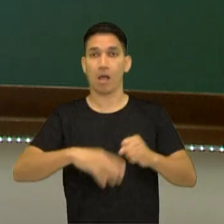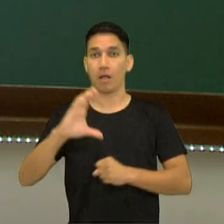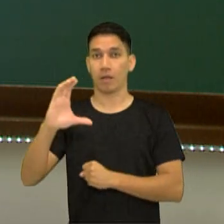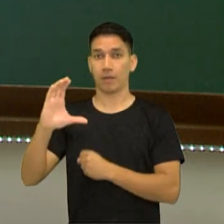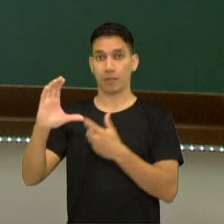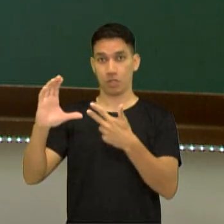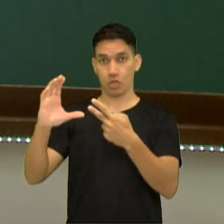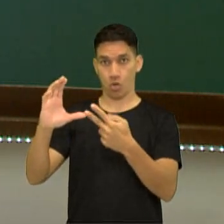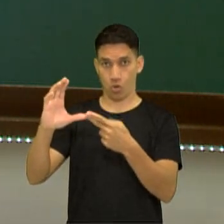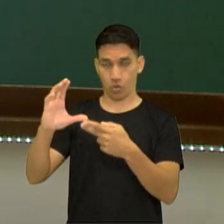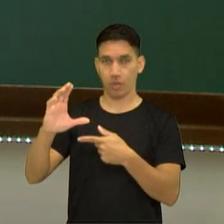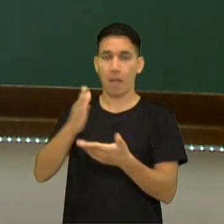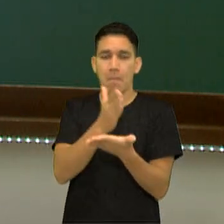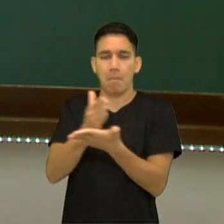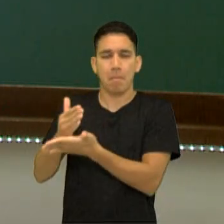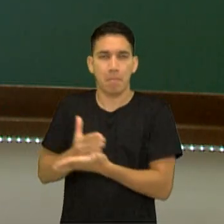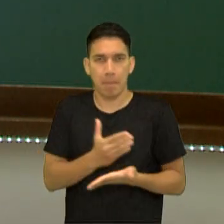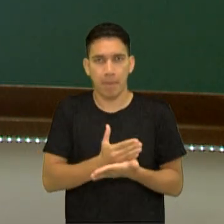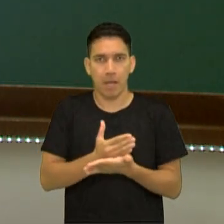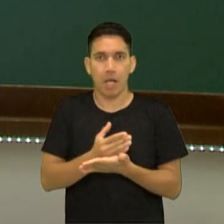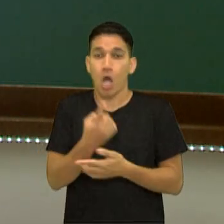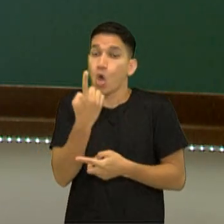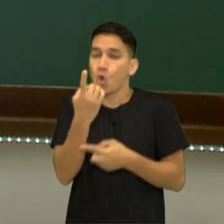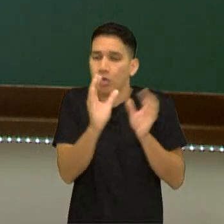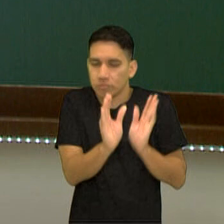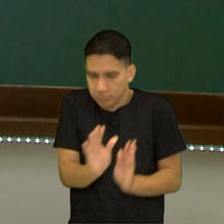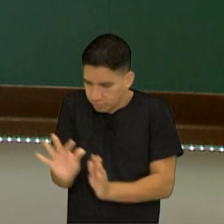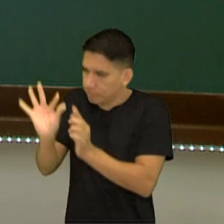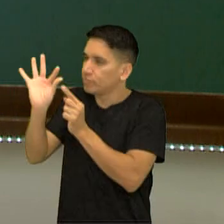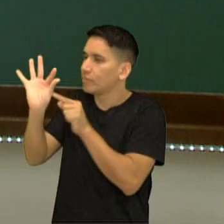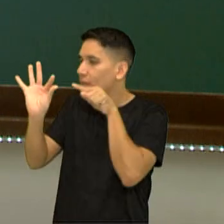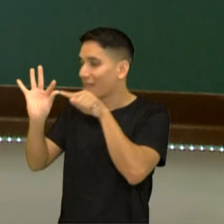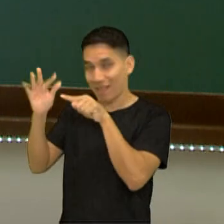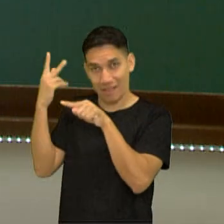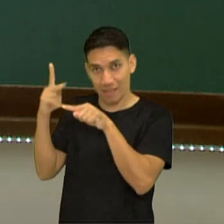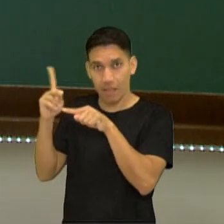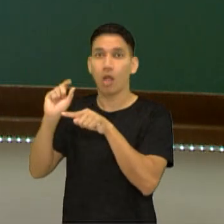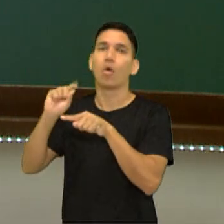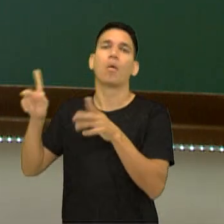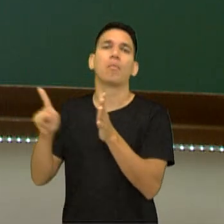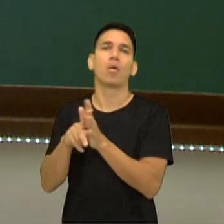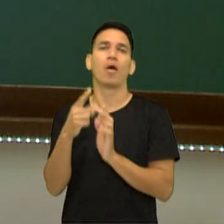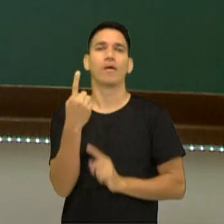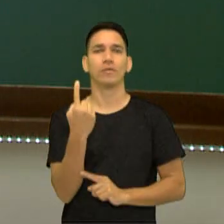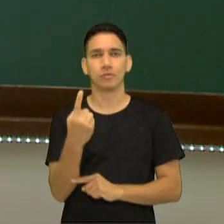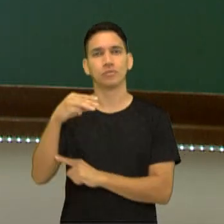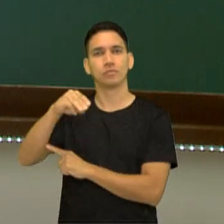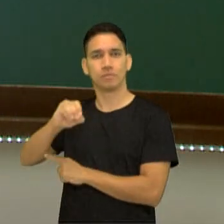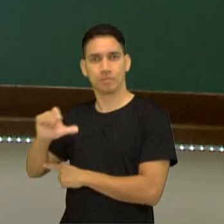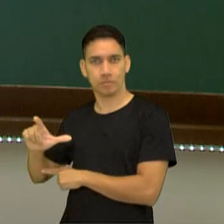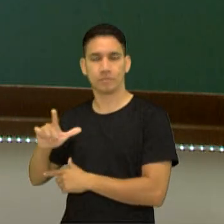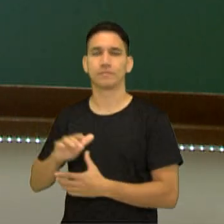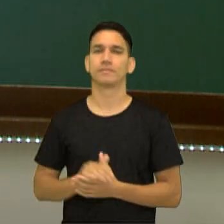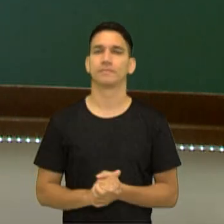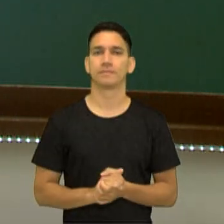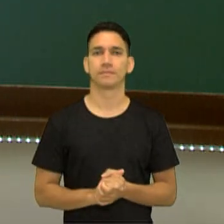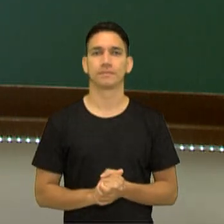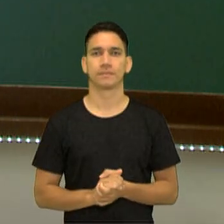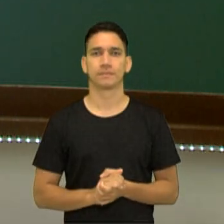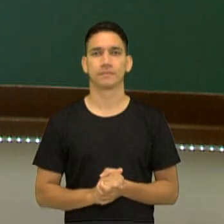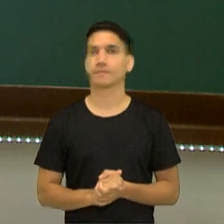ele em 12 partes. Uma dessas partes, ou seja, uma fatia dessa divisão aí, equivale ao que a gente chama de mol, certo?